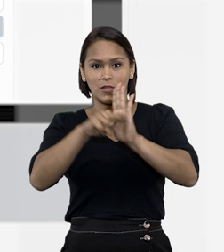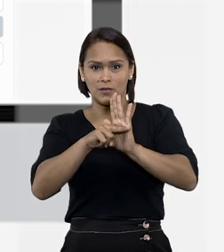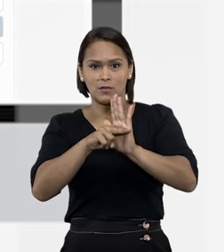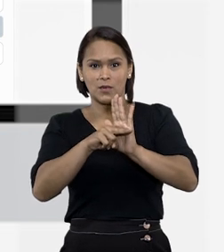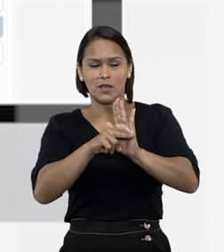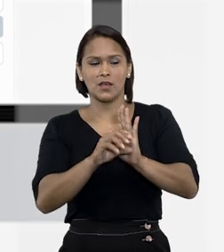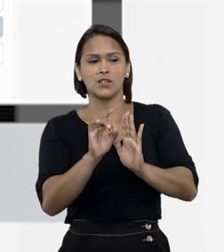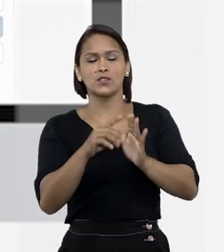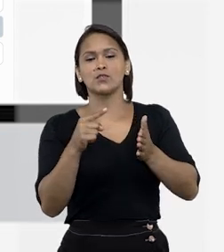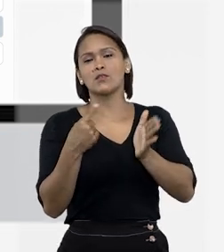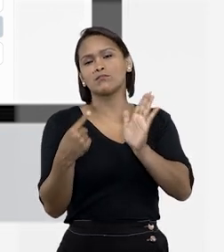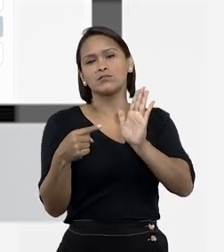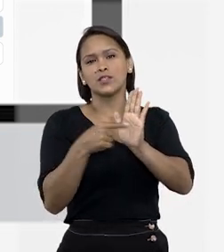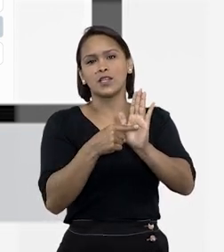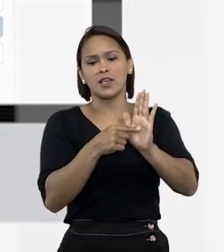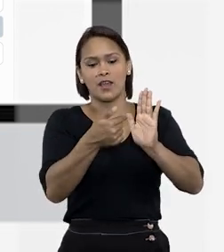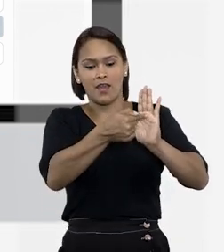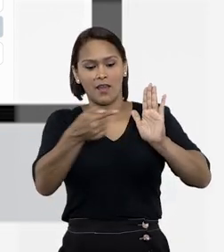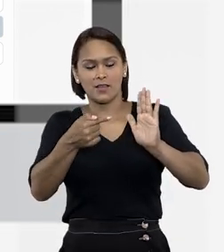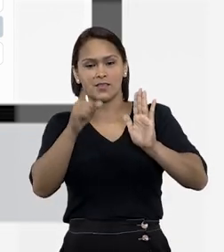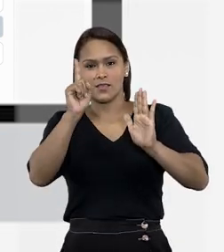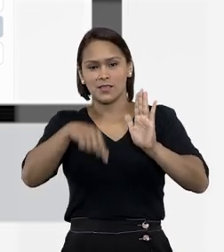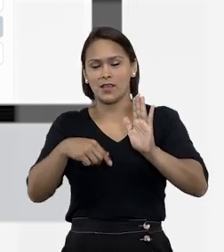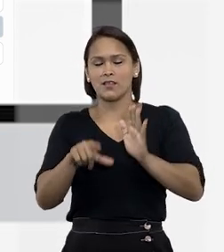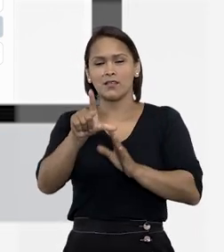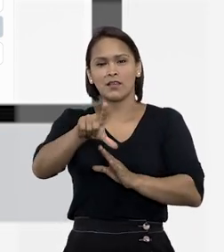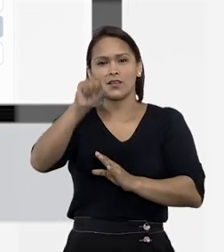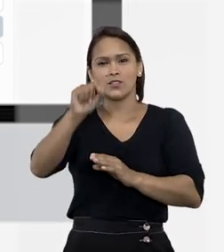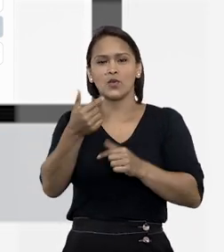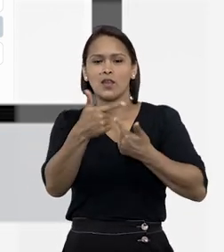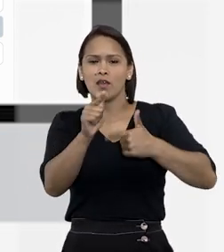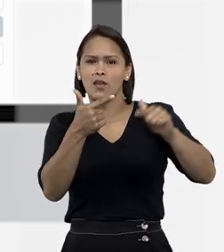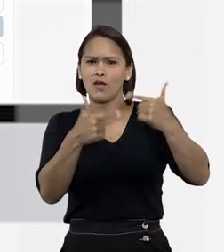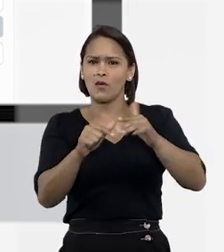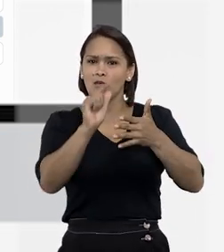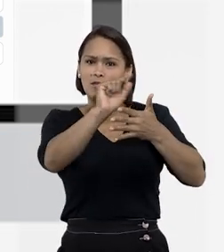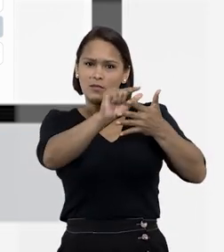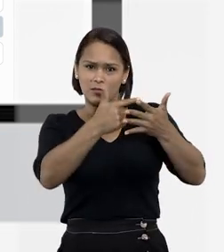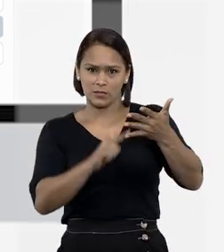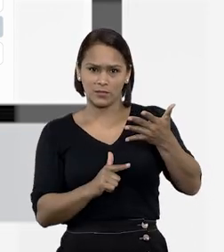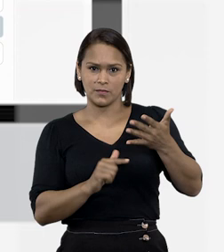Basta clicar na seta lateral e selecionar alguma norma da lista.